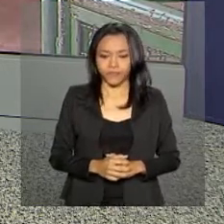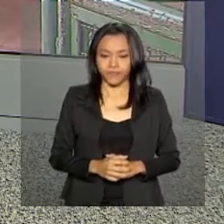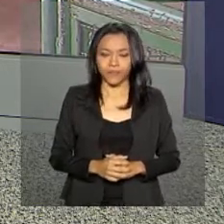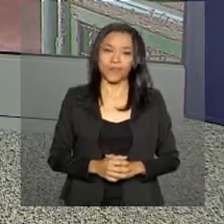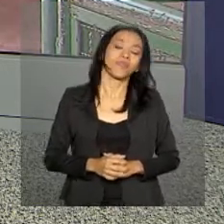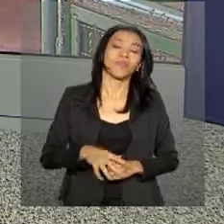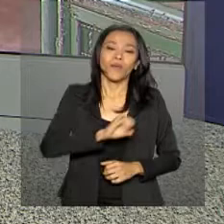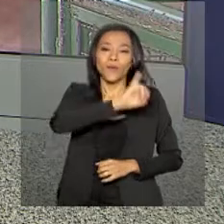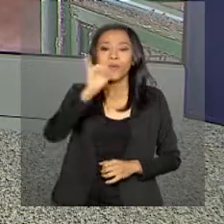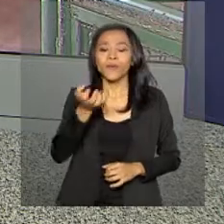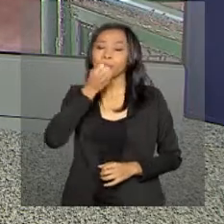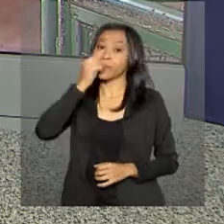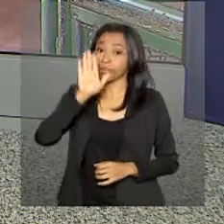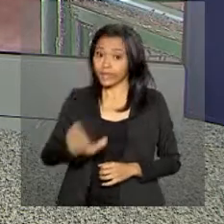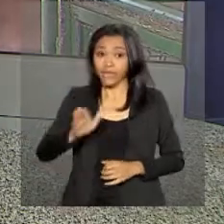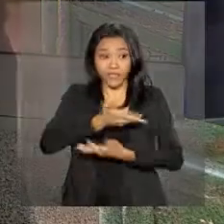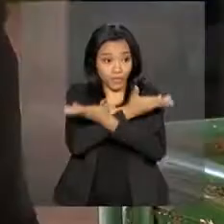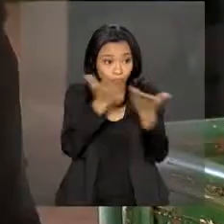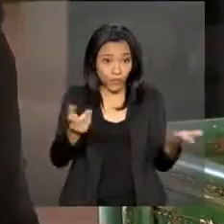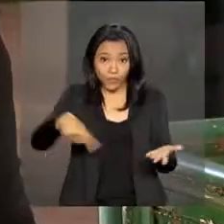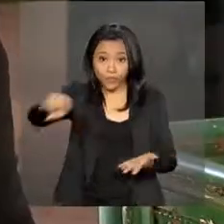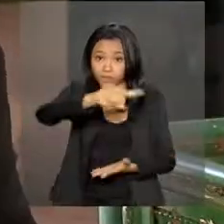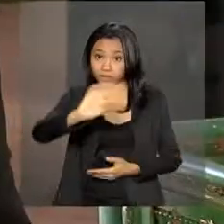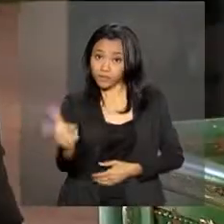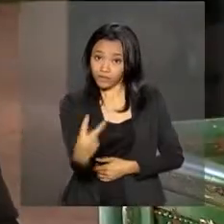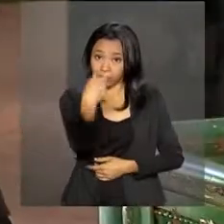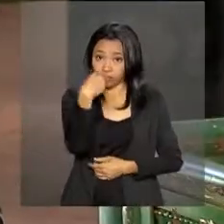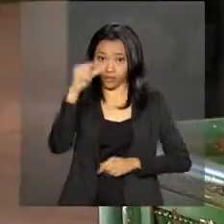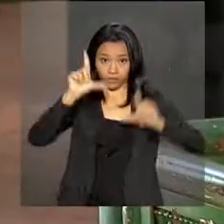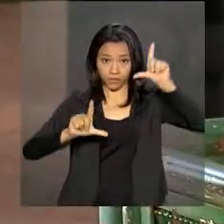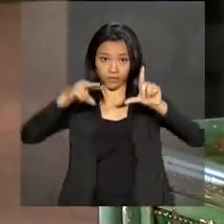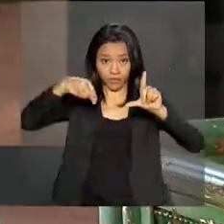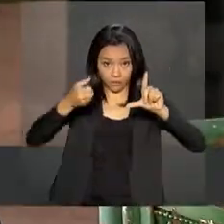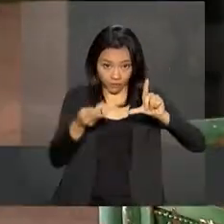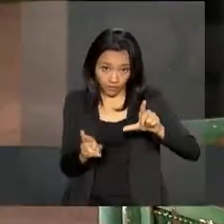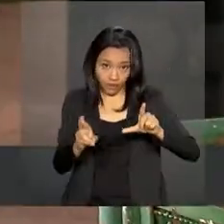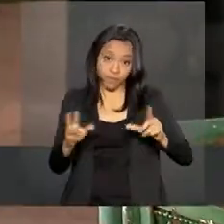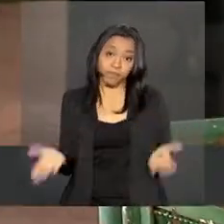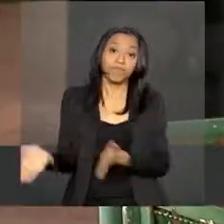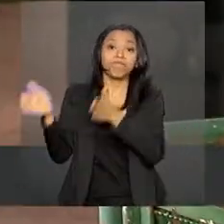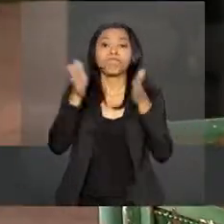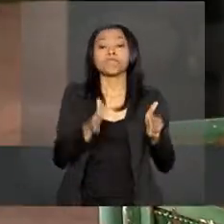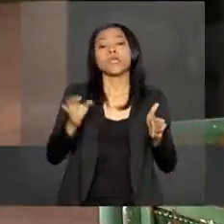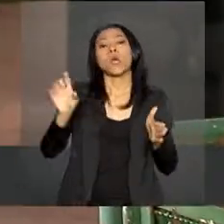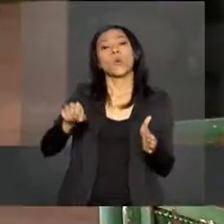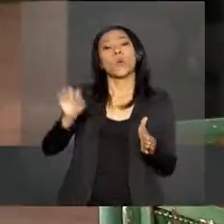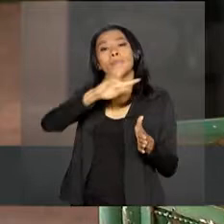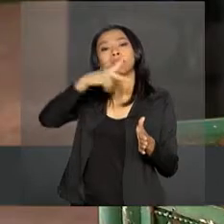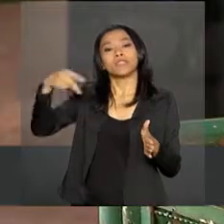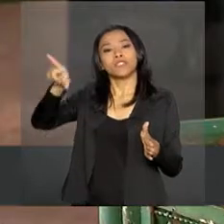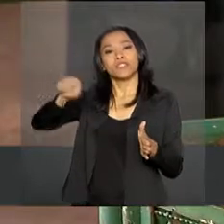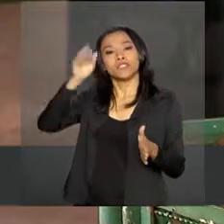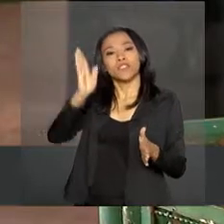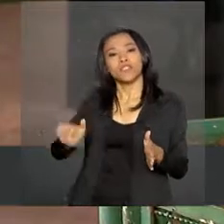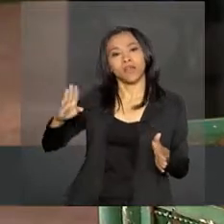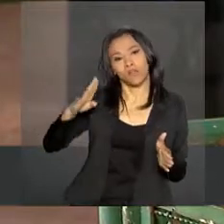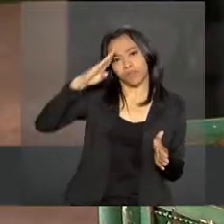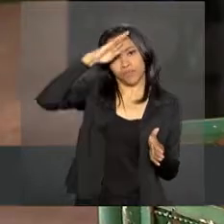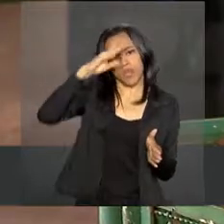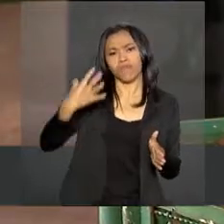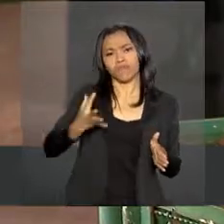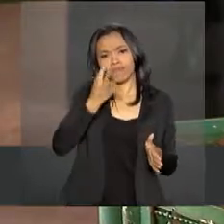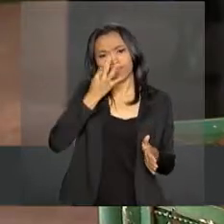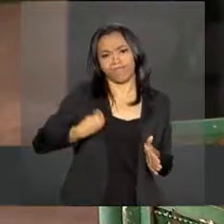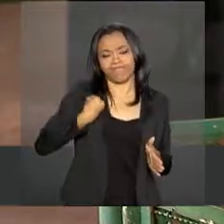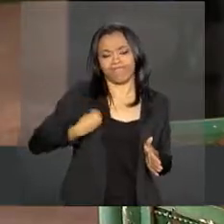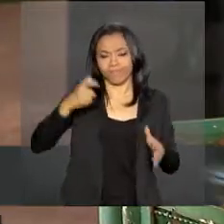Olá Renata, boa tarde. Boa tarde a todos que nos acompanham aqui na TV NBR. O presidente eleito, Jair Bolsonaro, passou amanhã aqui no Centro Cultural